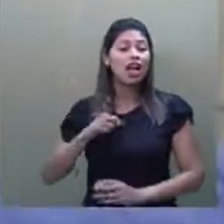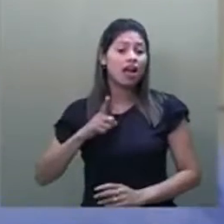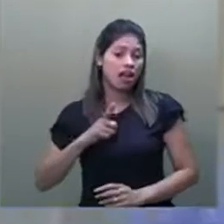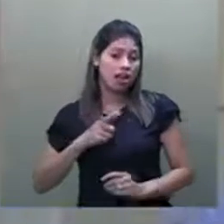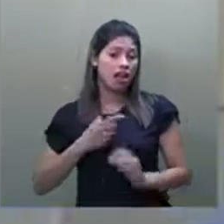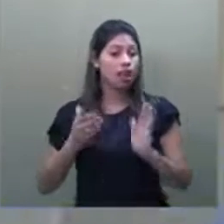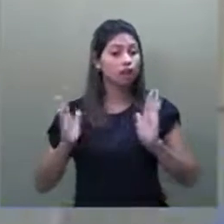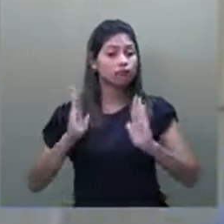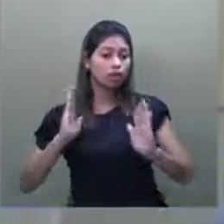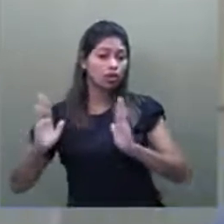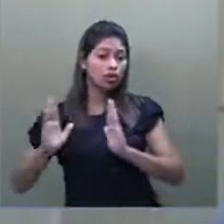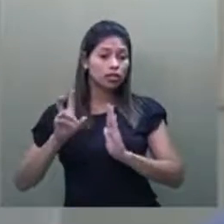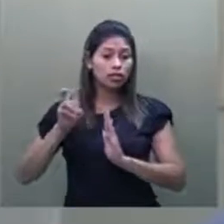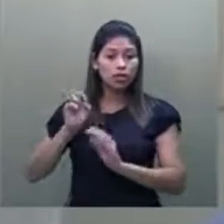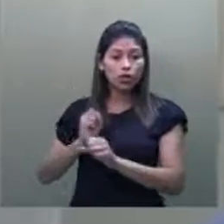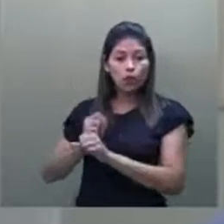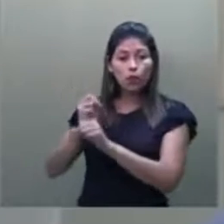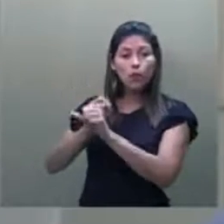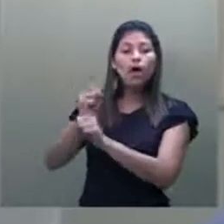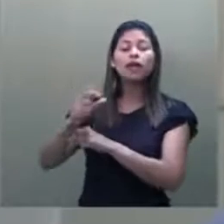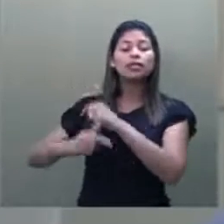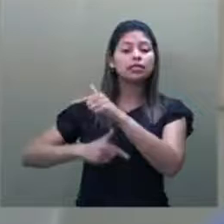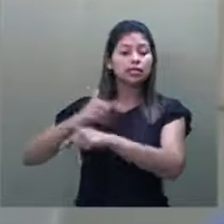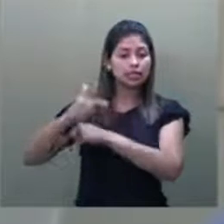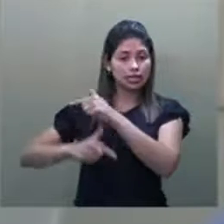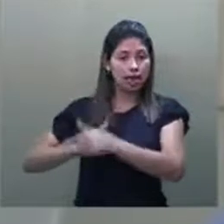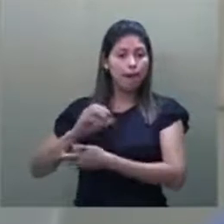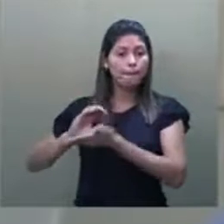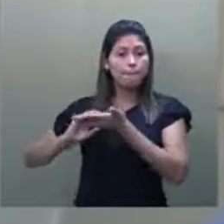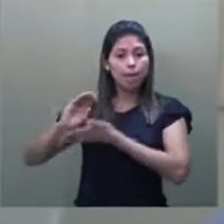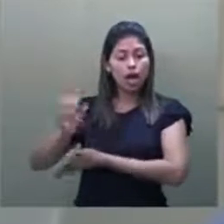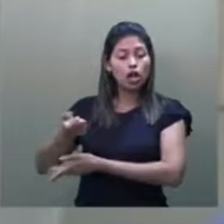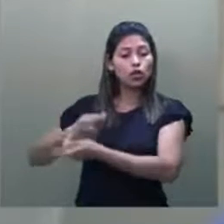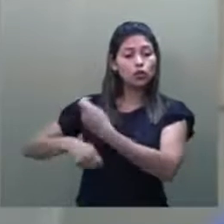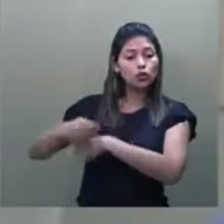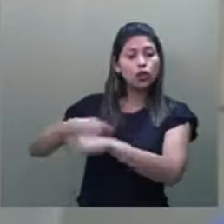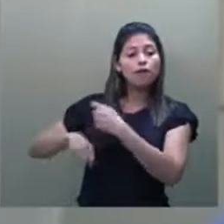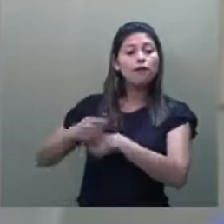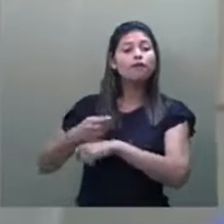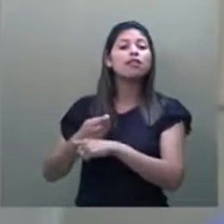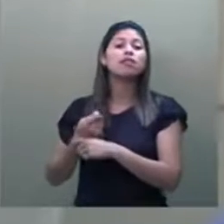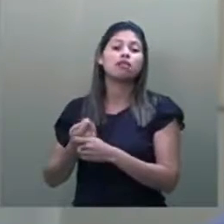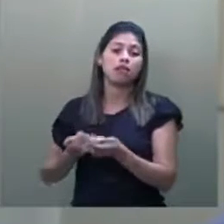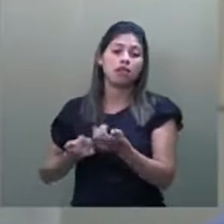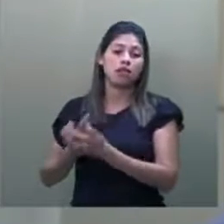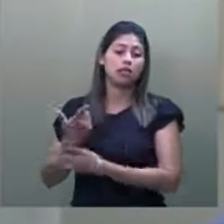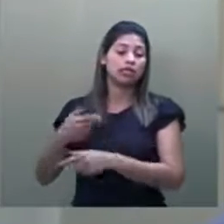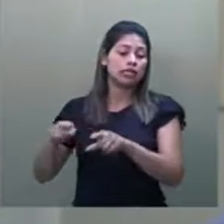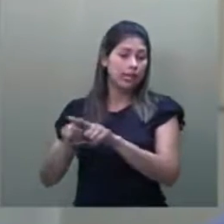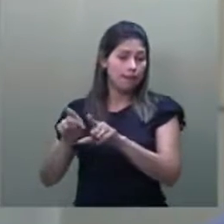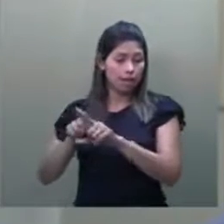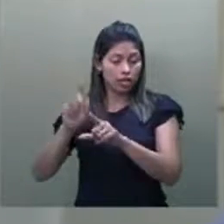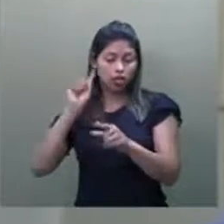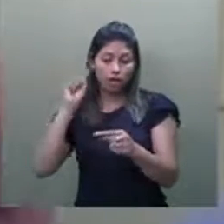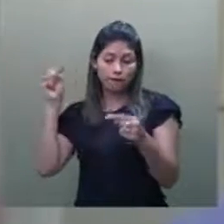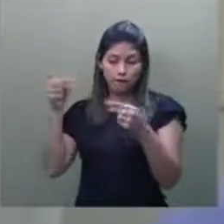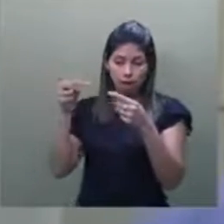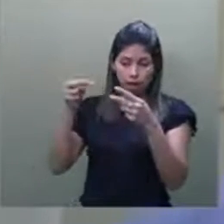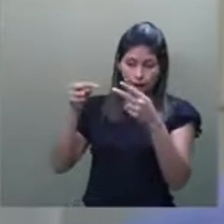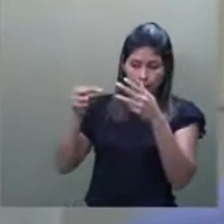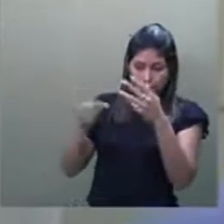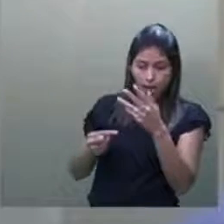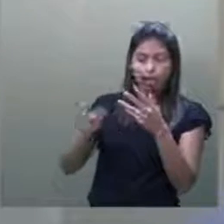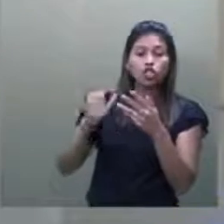estes próximos cinco anos de exercícios orçamentários financeiros, é bom que nós fizemos e aqui pontuemos a